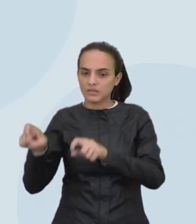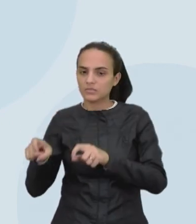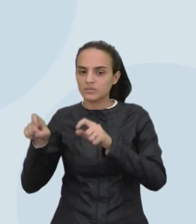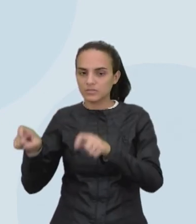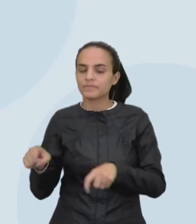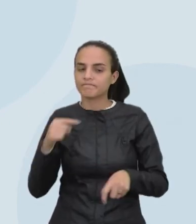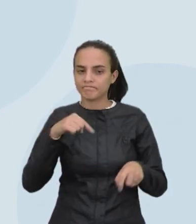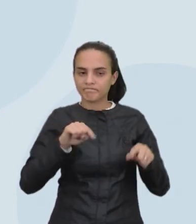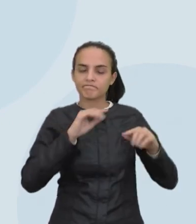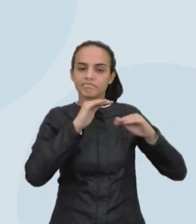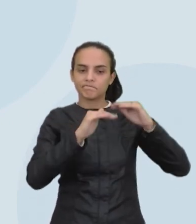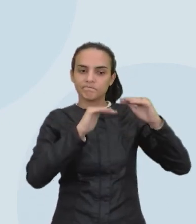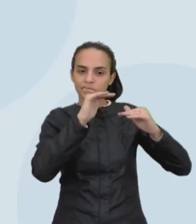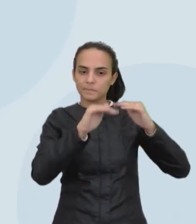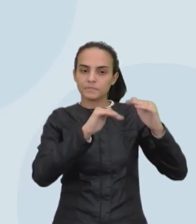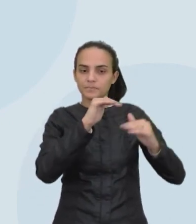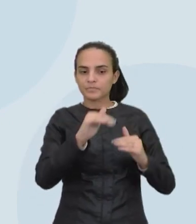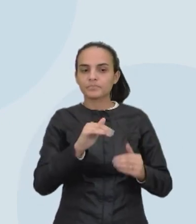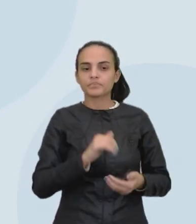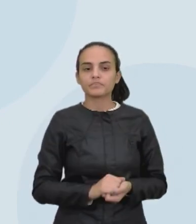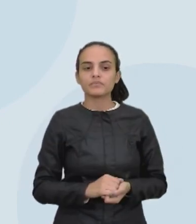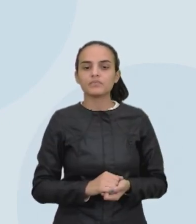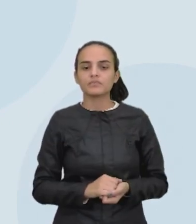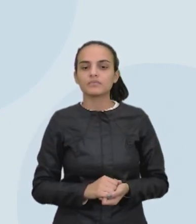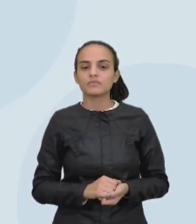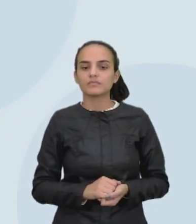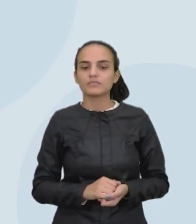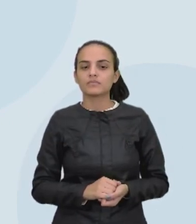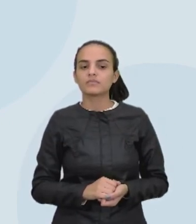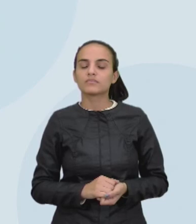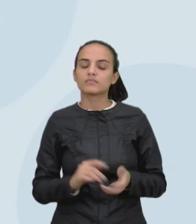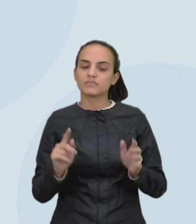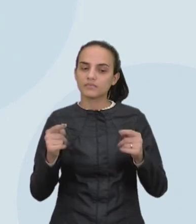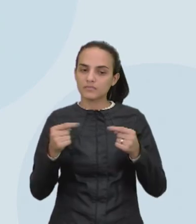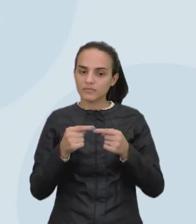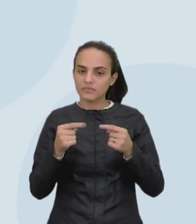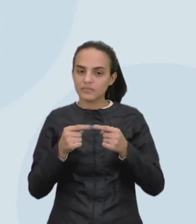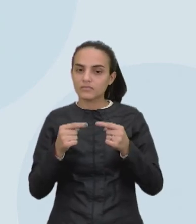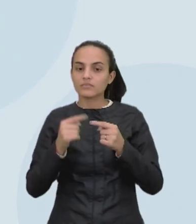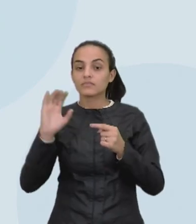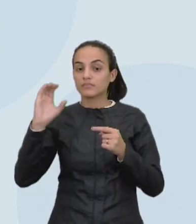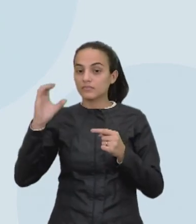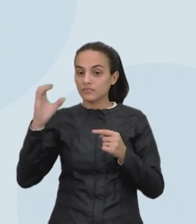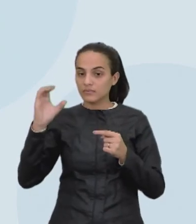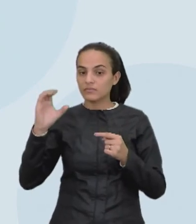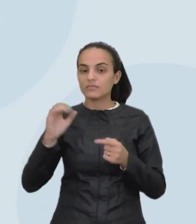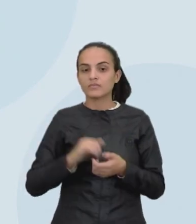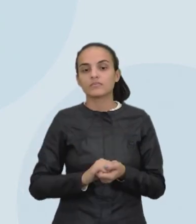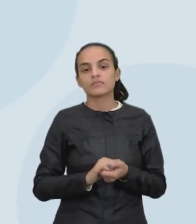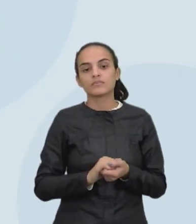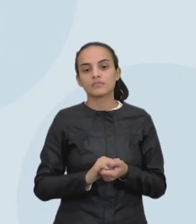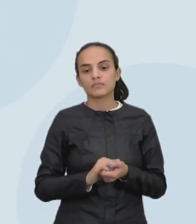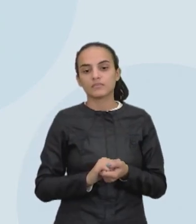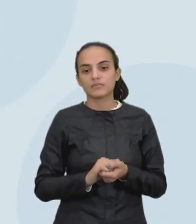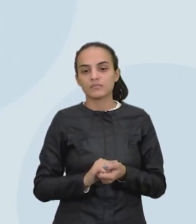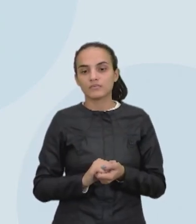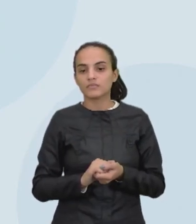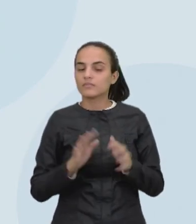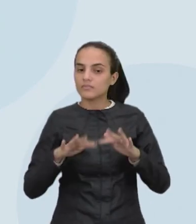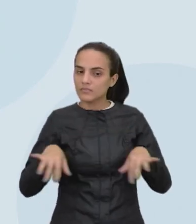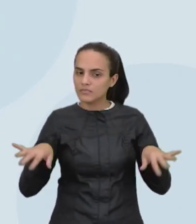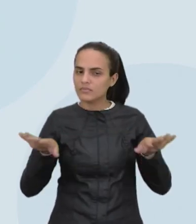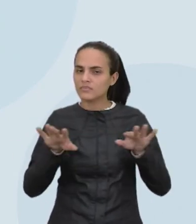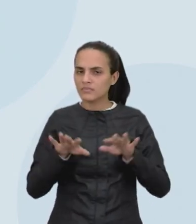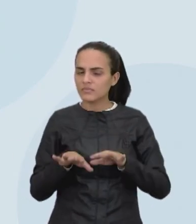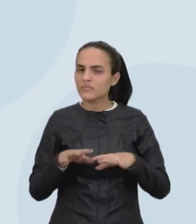a gente evoluiu bastante nas questões da agricultura, nas questões da ciência. E apesar de tudo